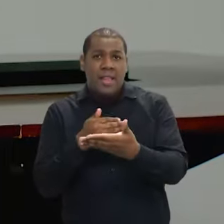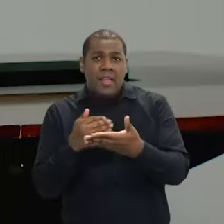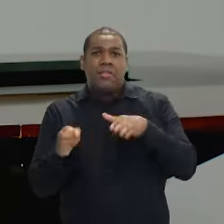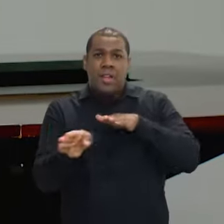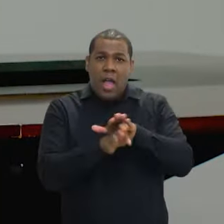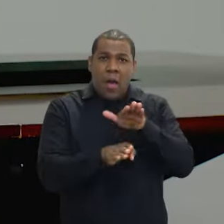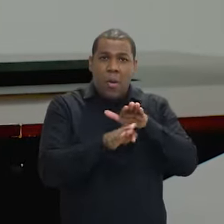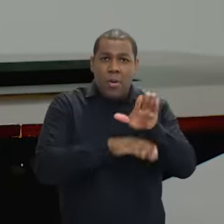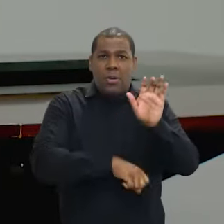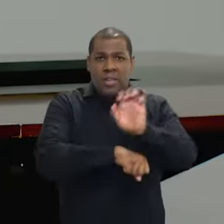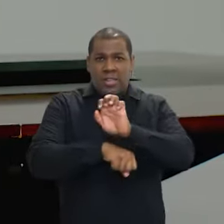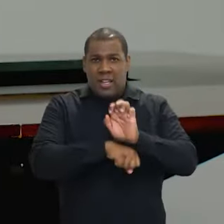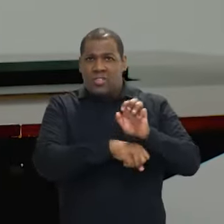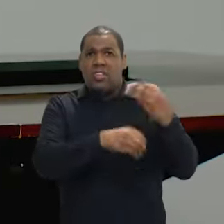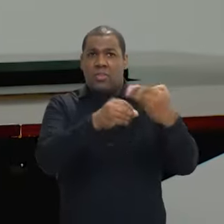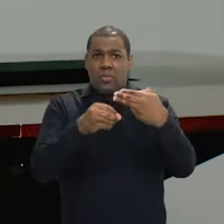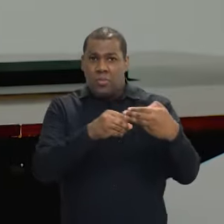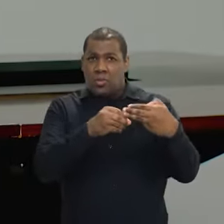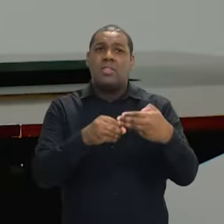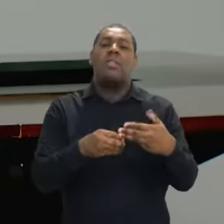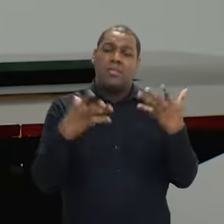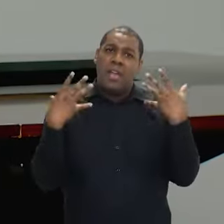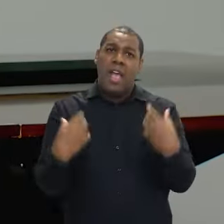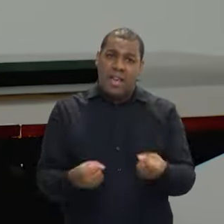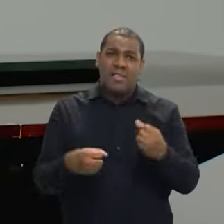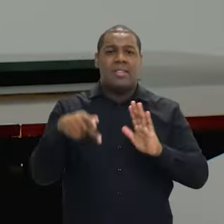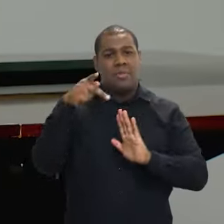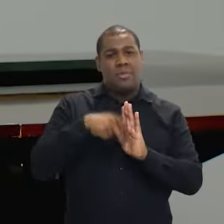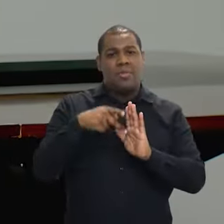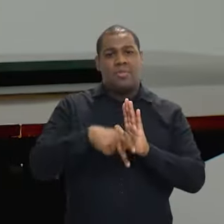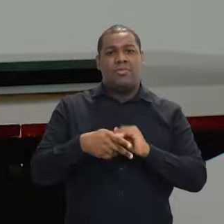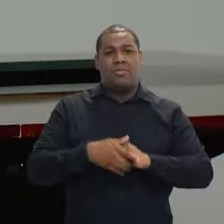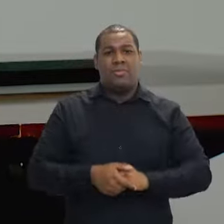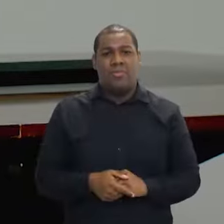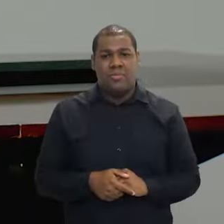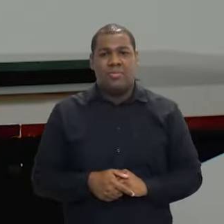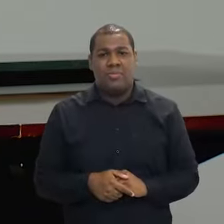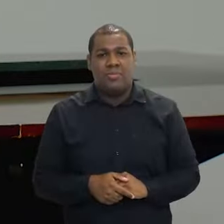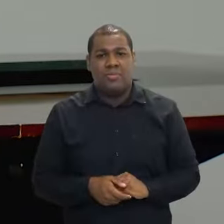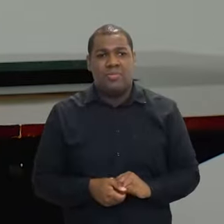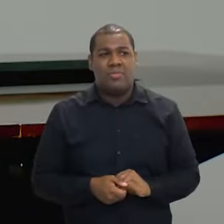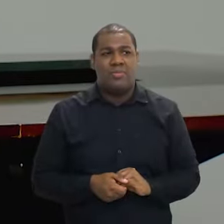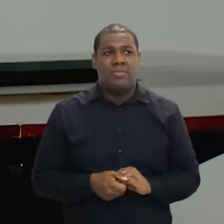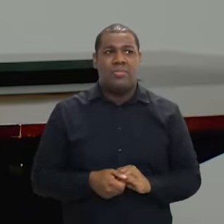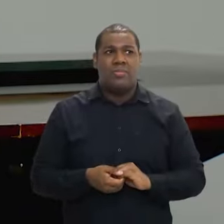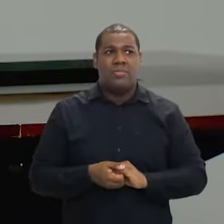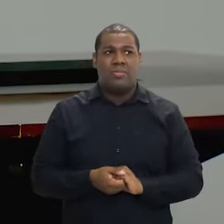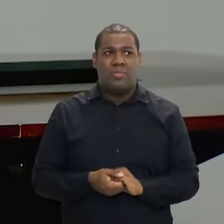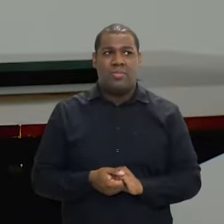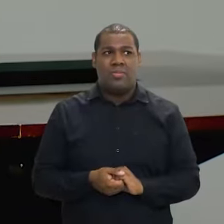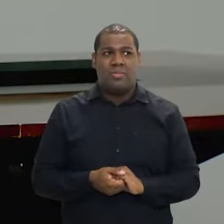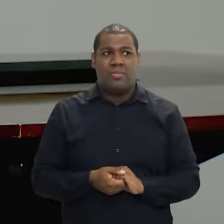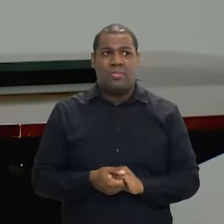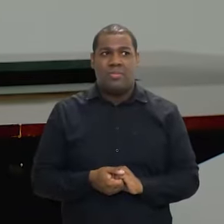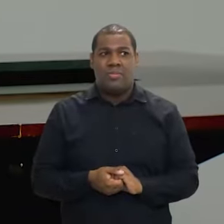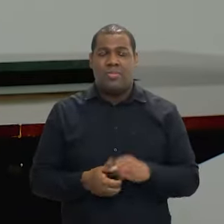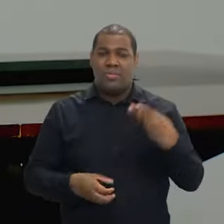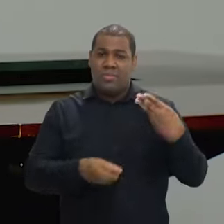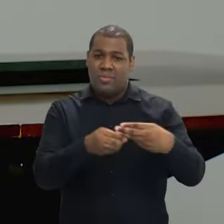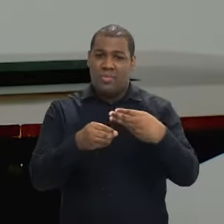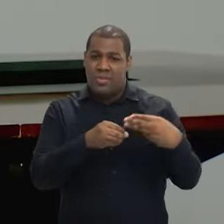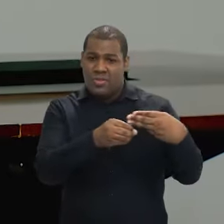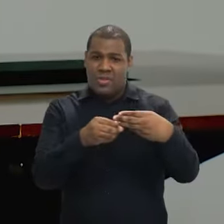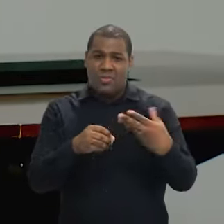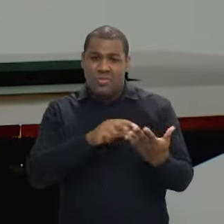municípios para a implementação do programa localmente. E vamos começar com o subsídio a diversos municípios para